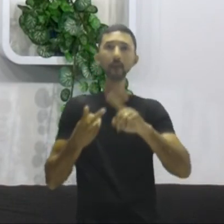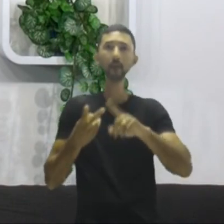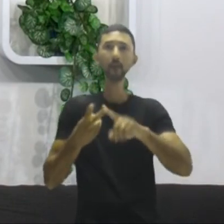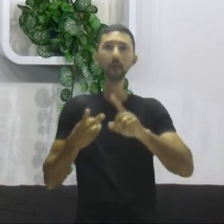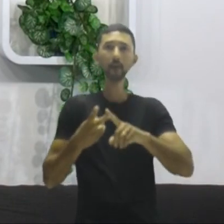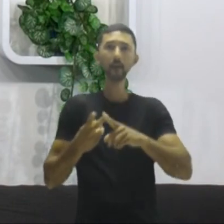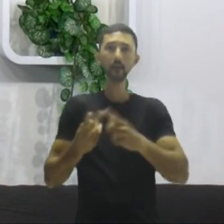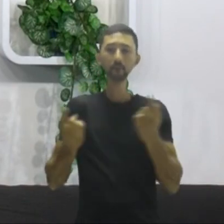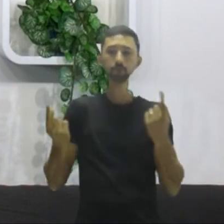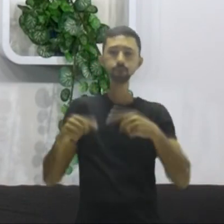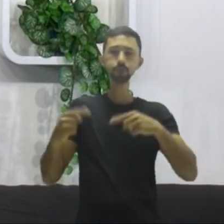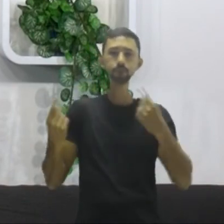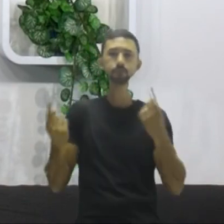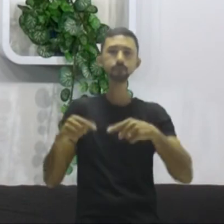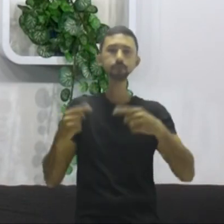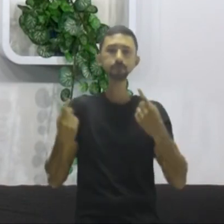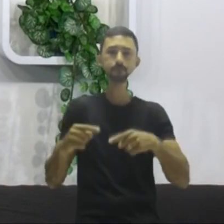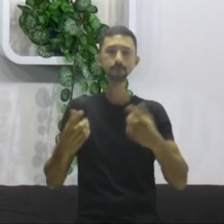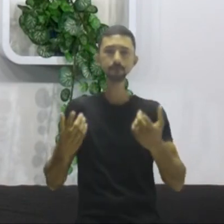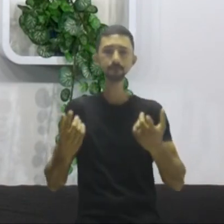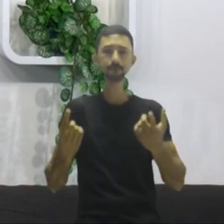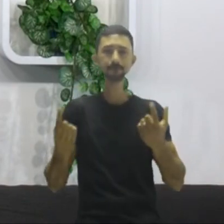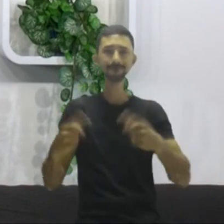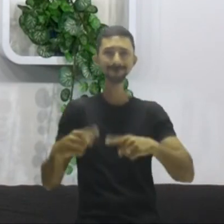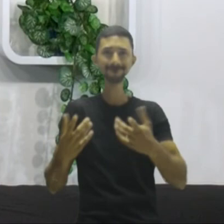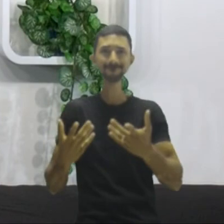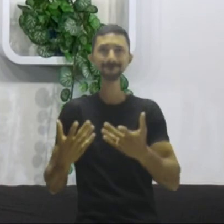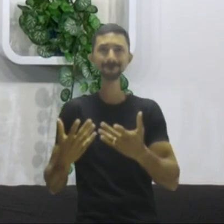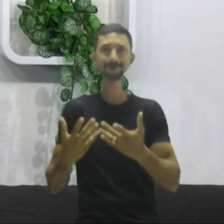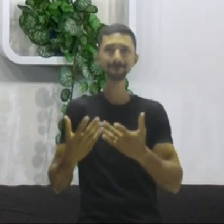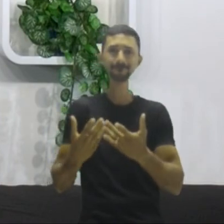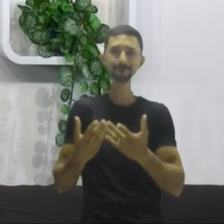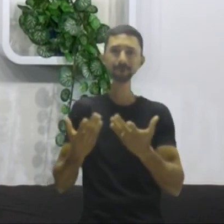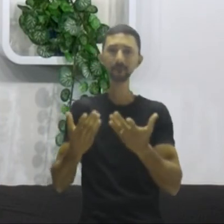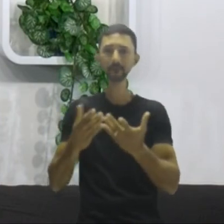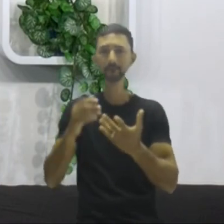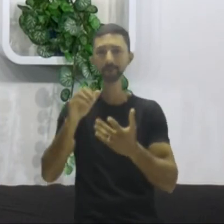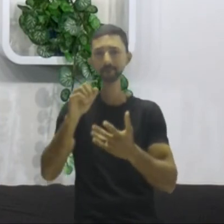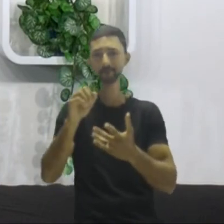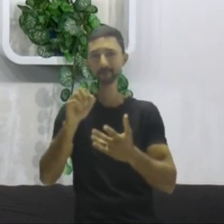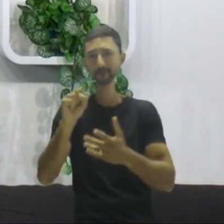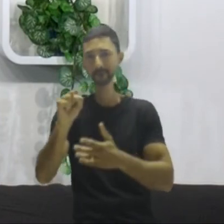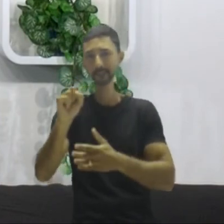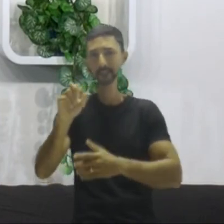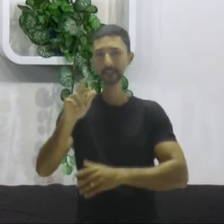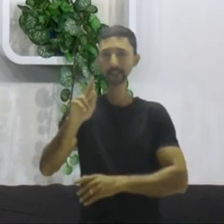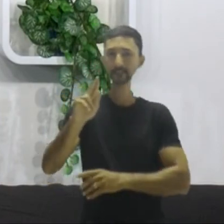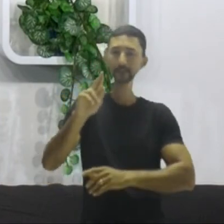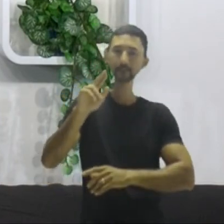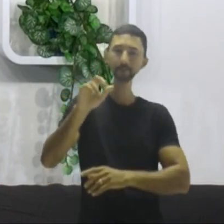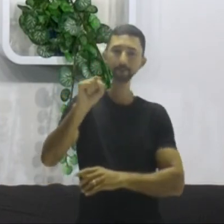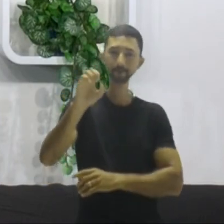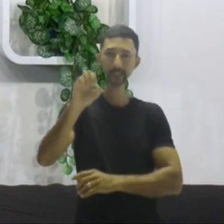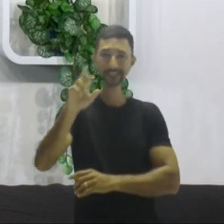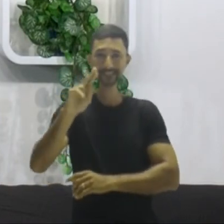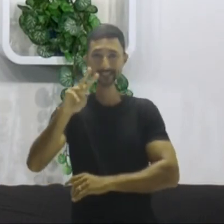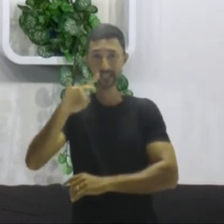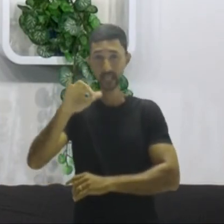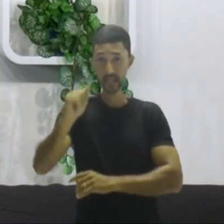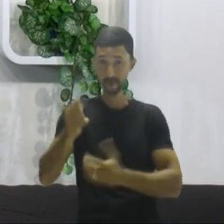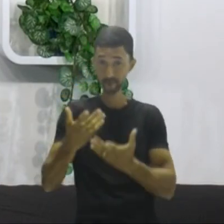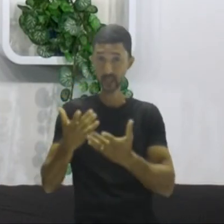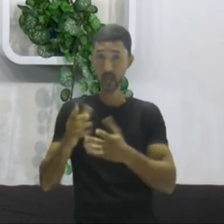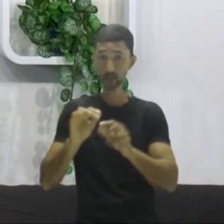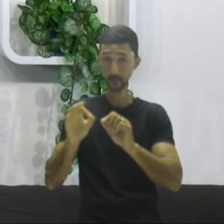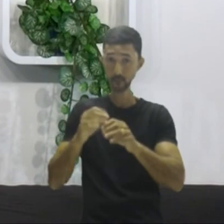revanchismo histórico com relação, seja a Sérvia, seja a Rússia, que eram os mandatários